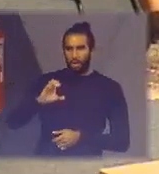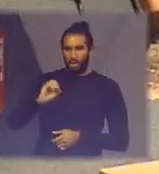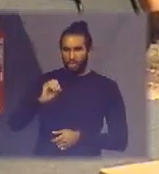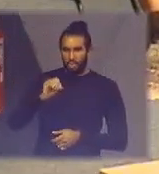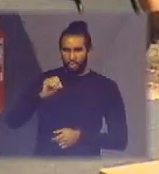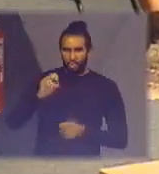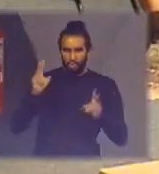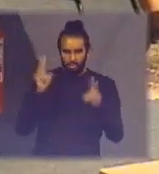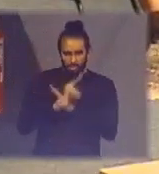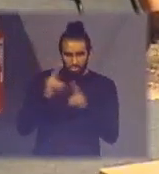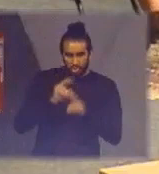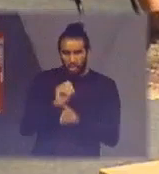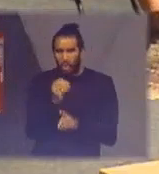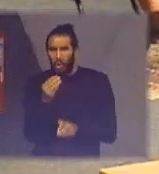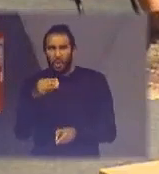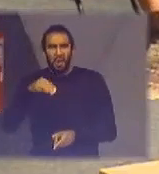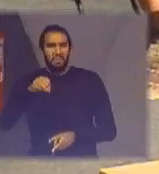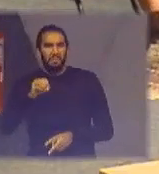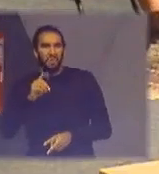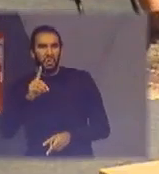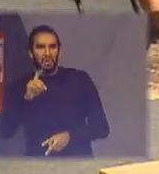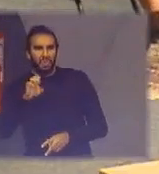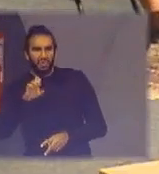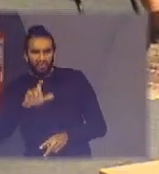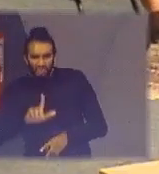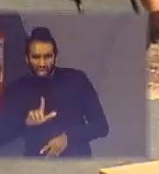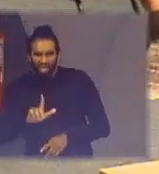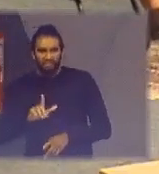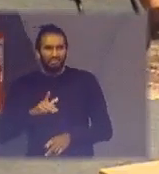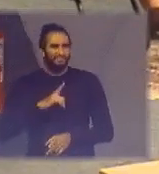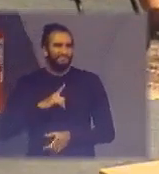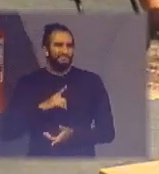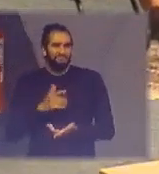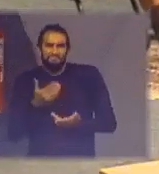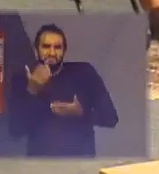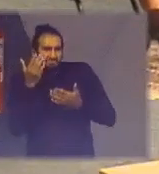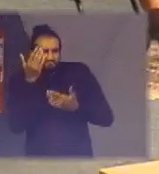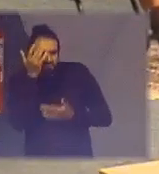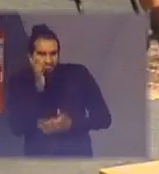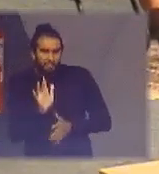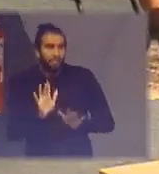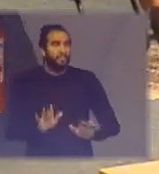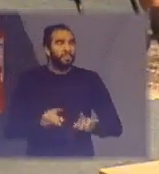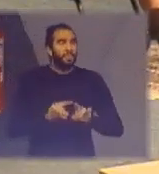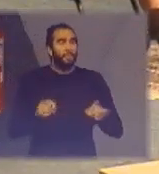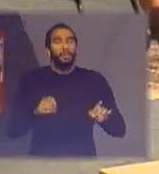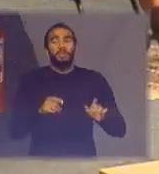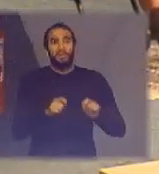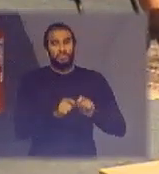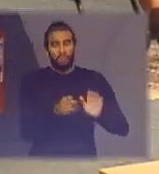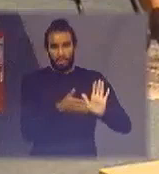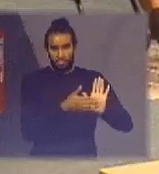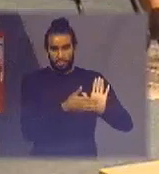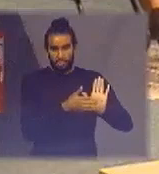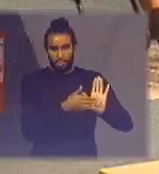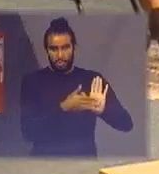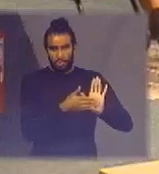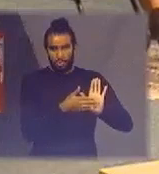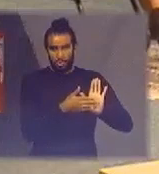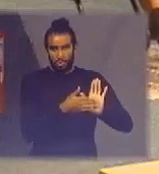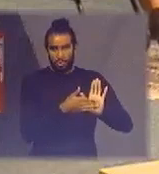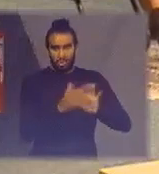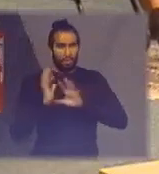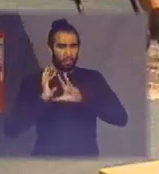modem alguma coisa assim eles possuem algo uma das coisas que a gente estava querendo propor para as compras